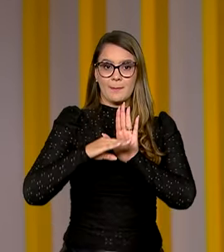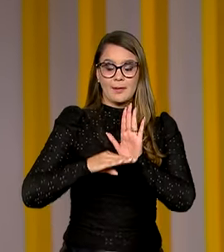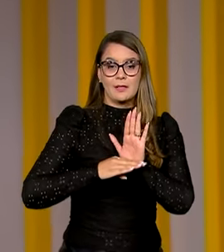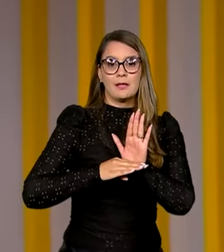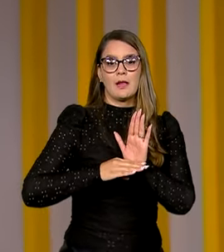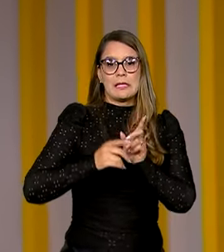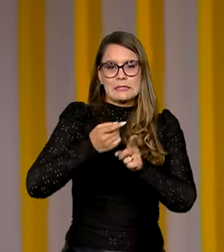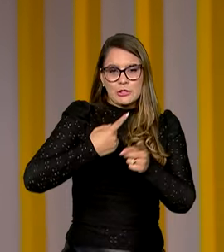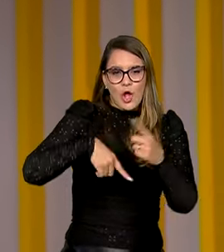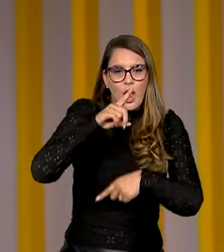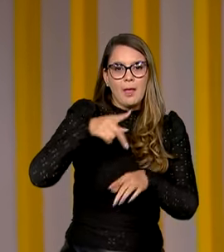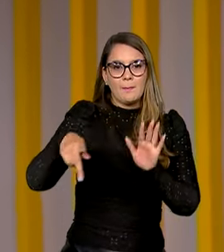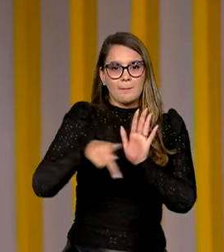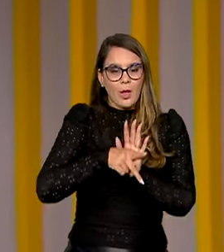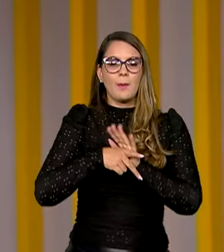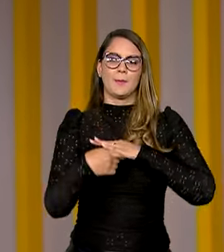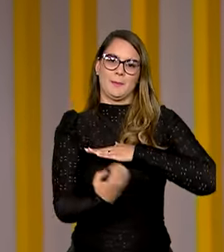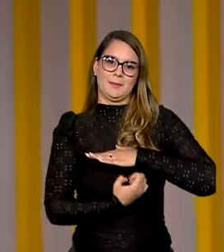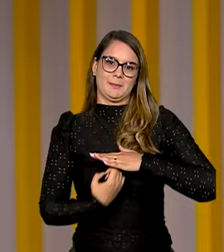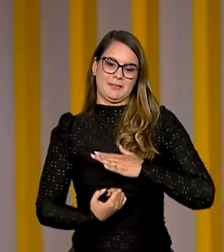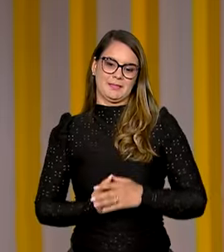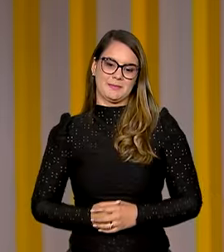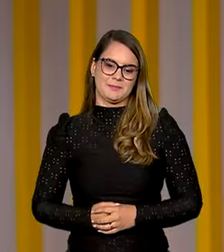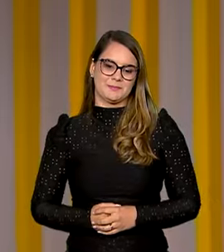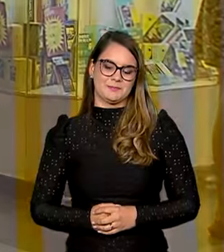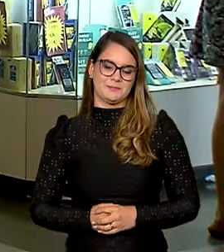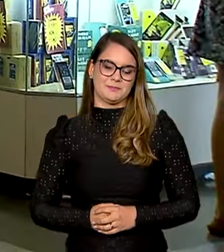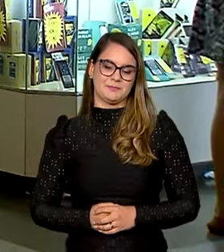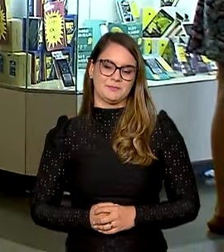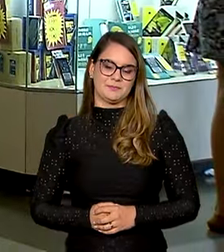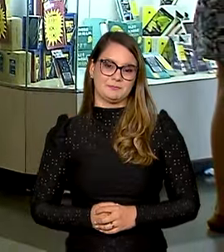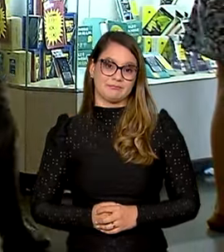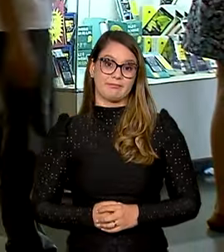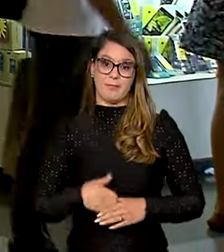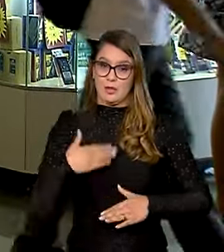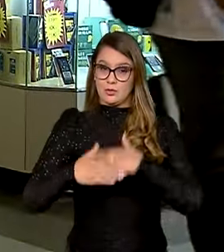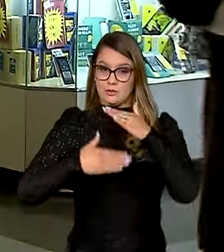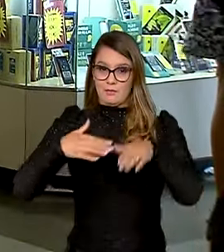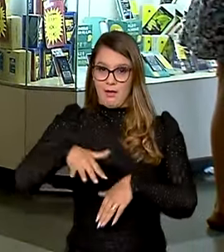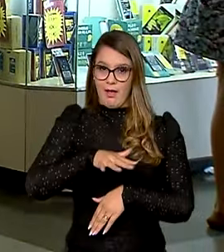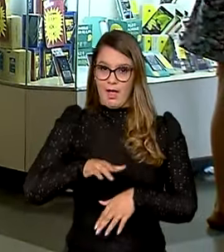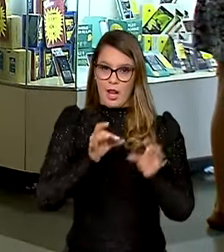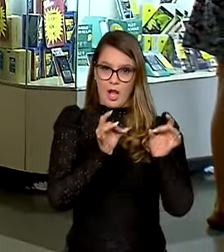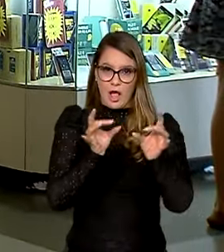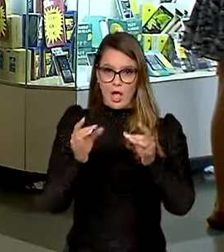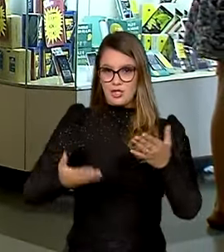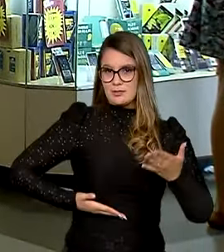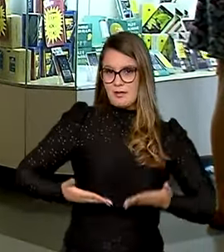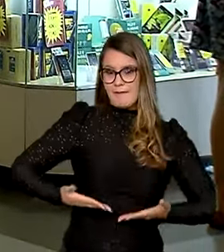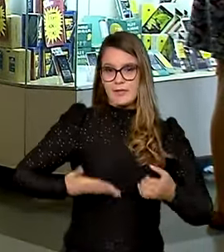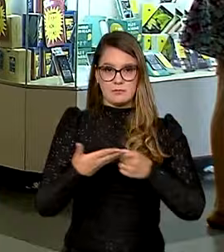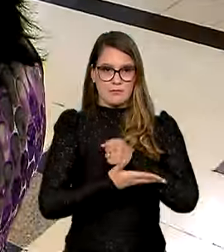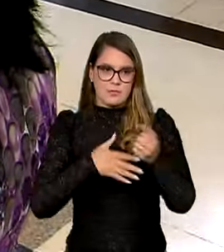programa desenrola específico para empresas. Desenvolver o setor de comércio e serviços com